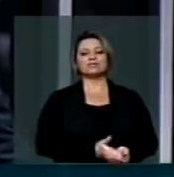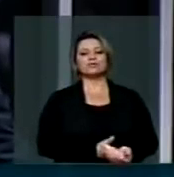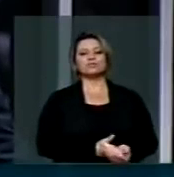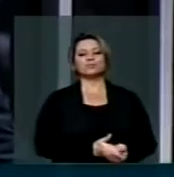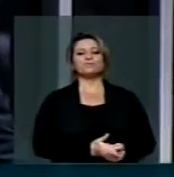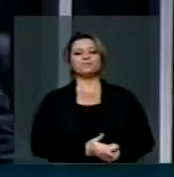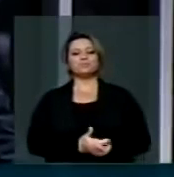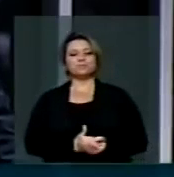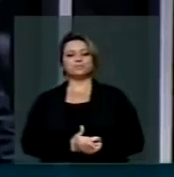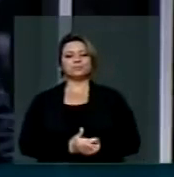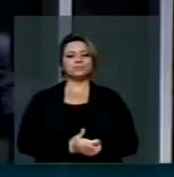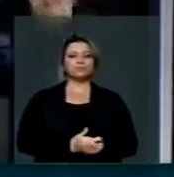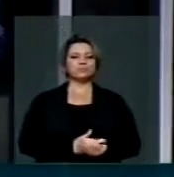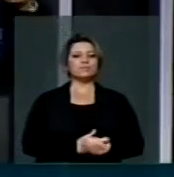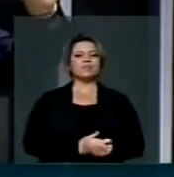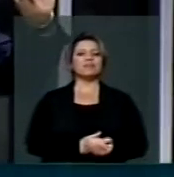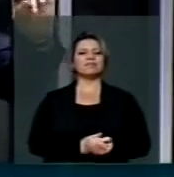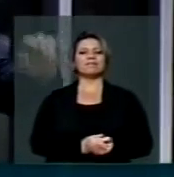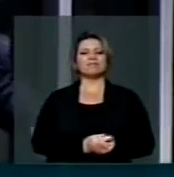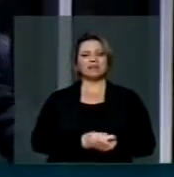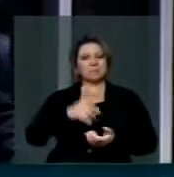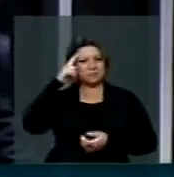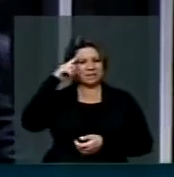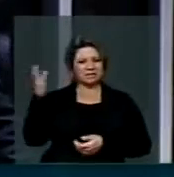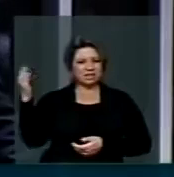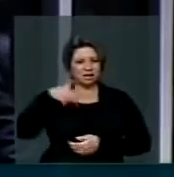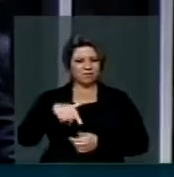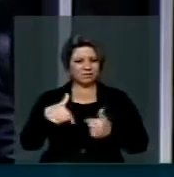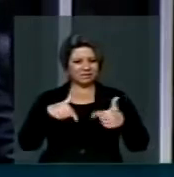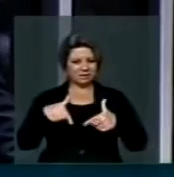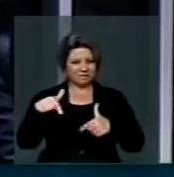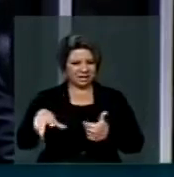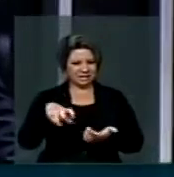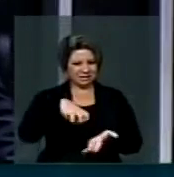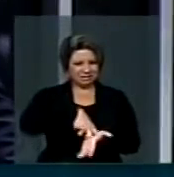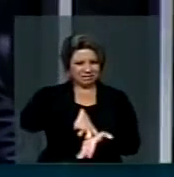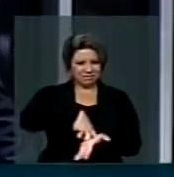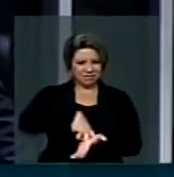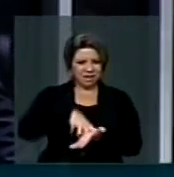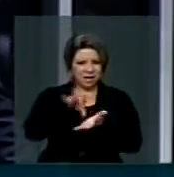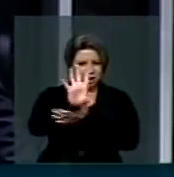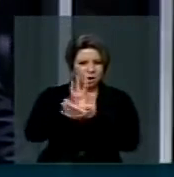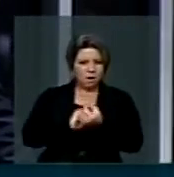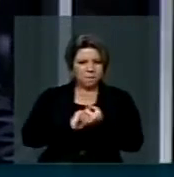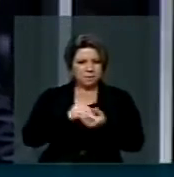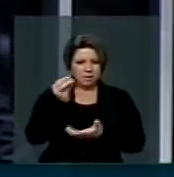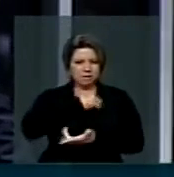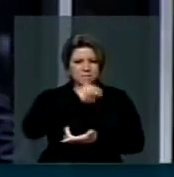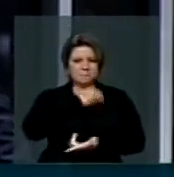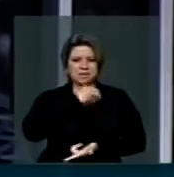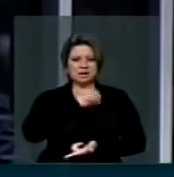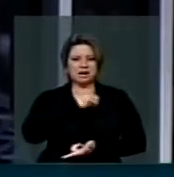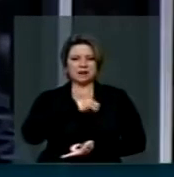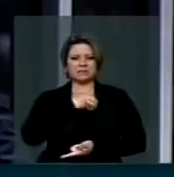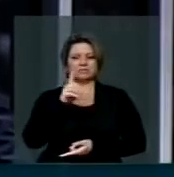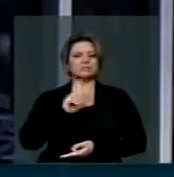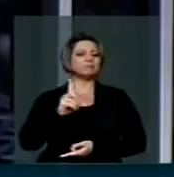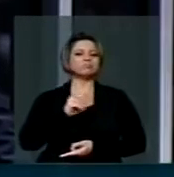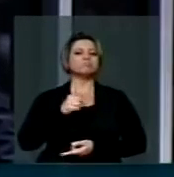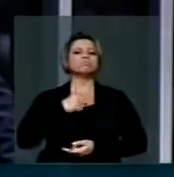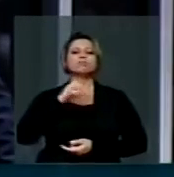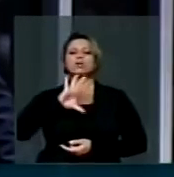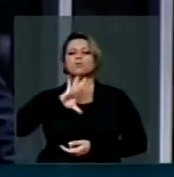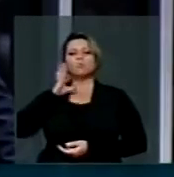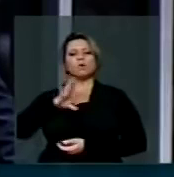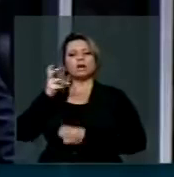ou que acreditam que eu vim para aqui, não para me dobrar as oferendas desta casa, ou as práticas desta casa, mas para levantar a minha voz